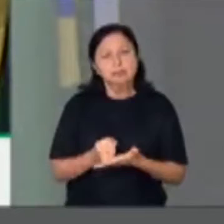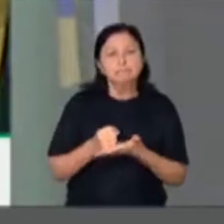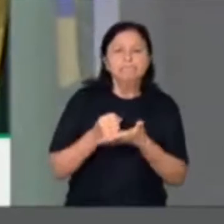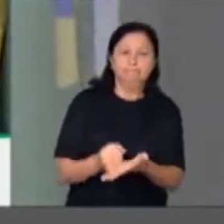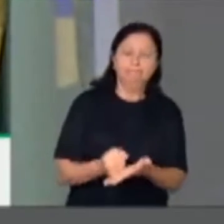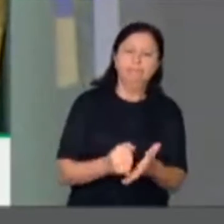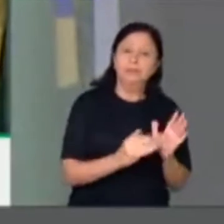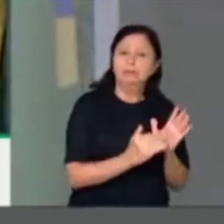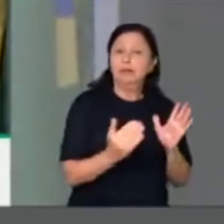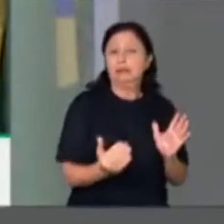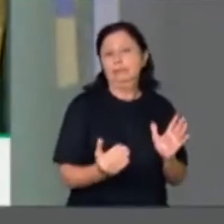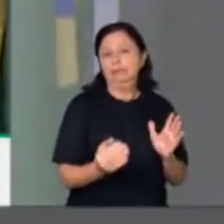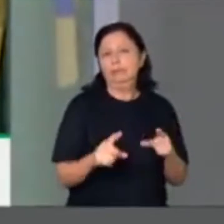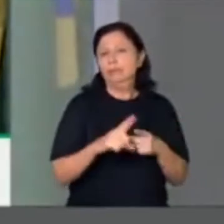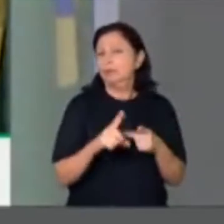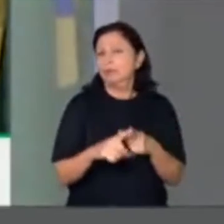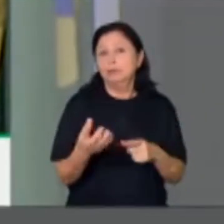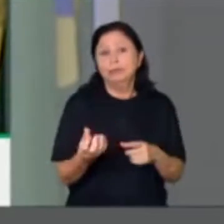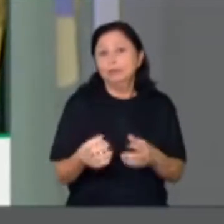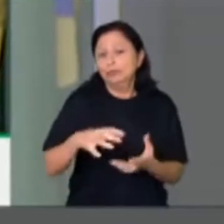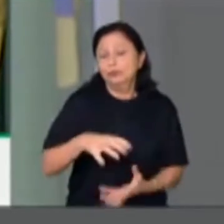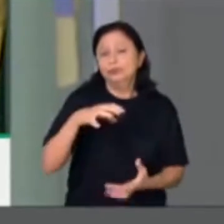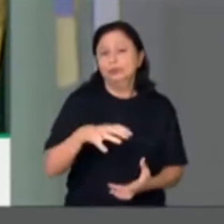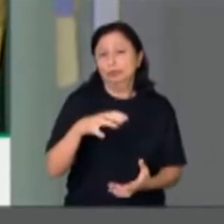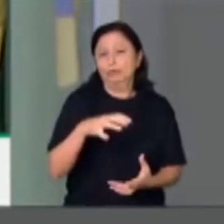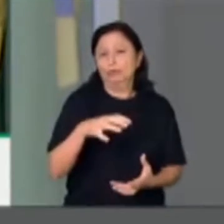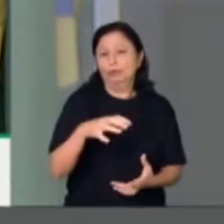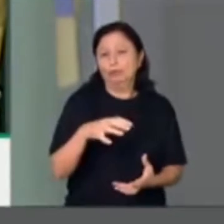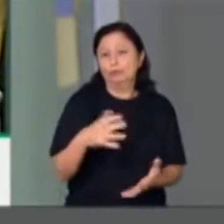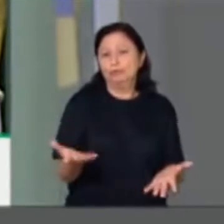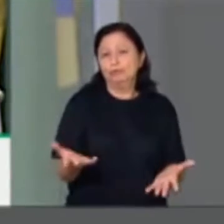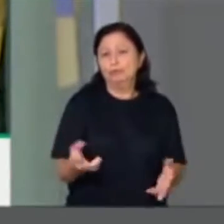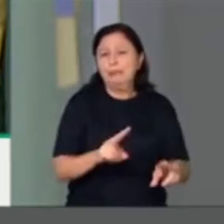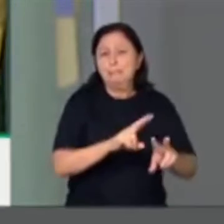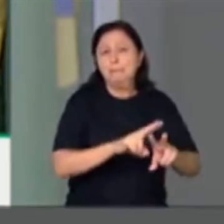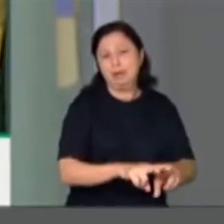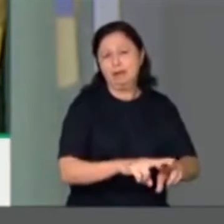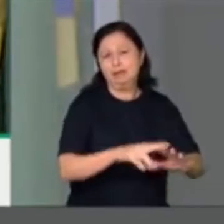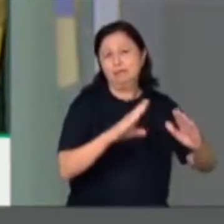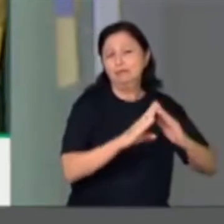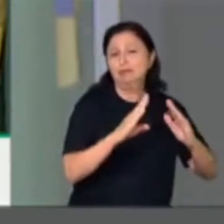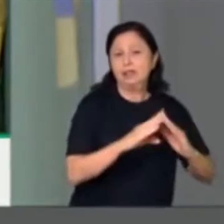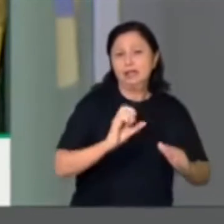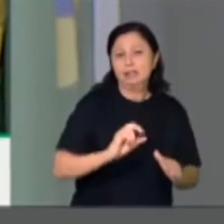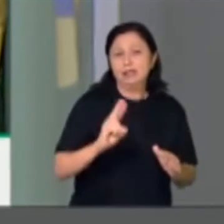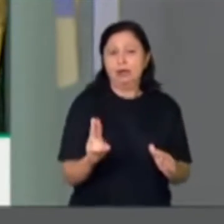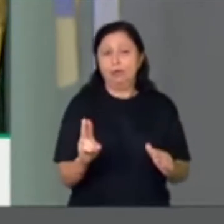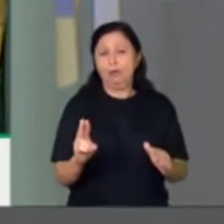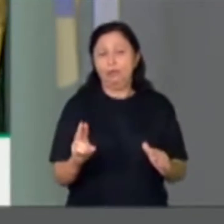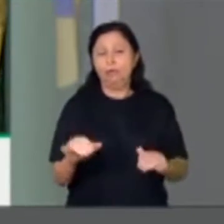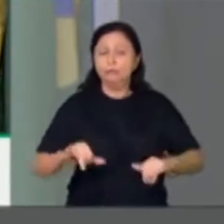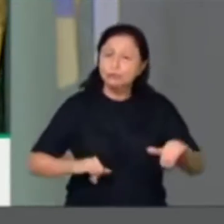domicílio cerceado de informações e sofrendo todo tipo de violência, quer seja violência física,